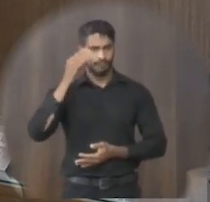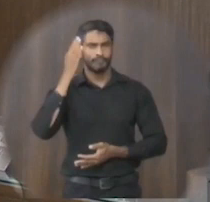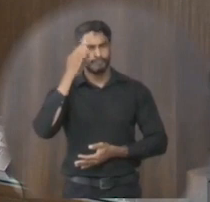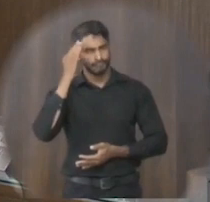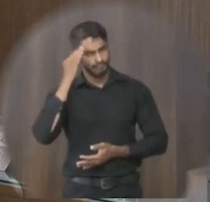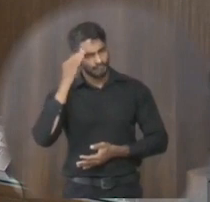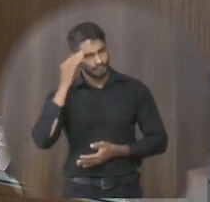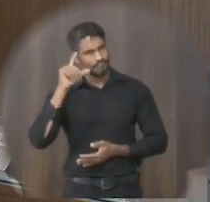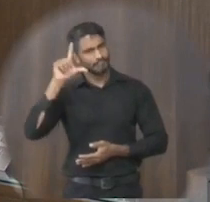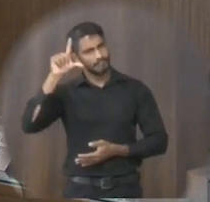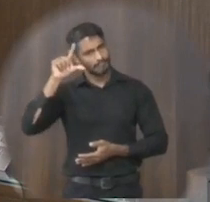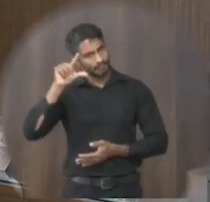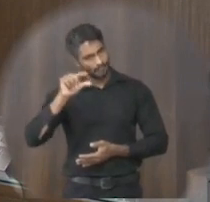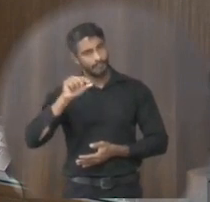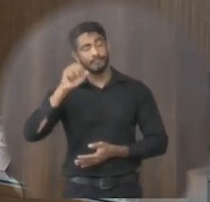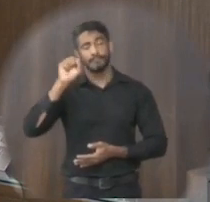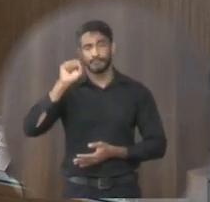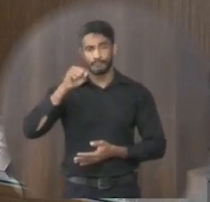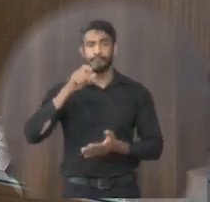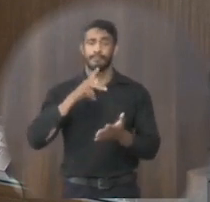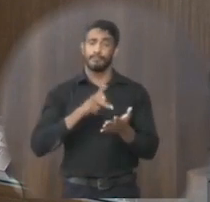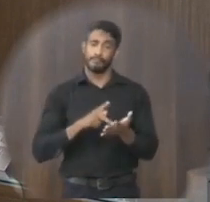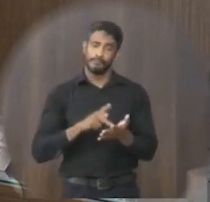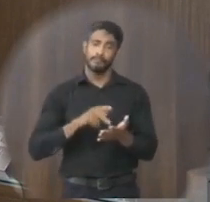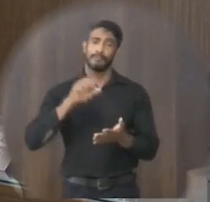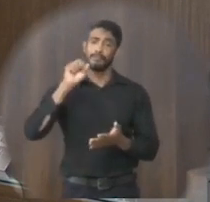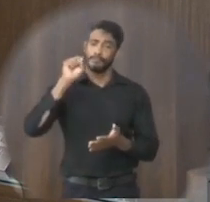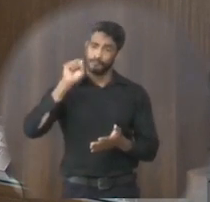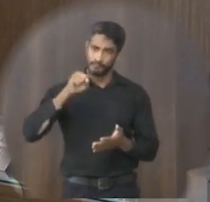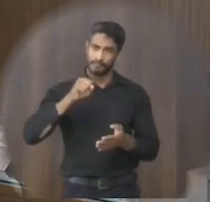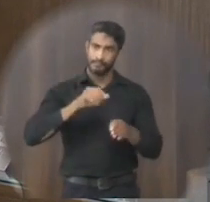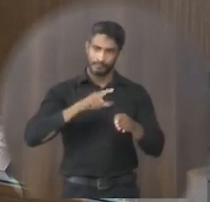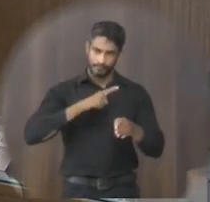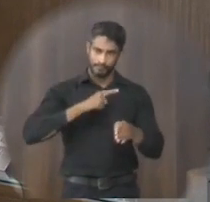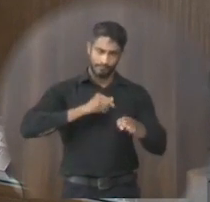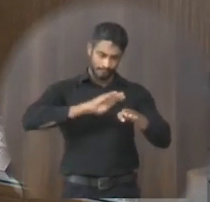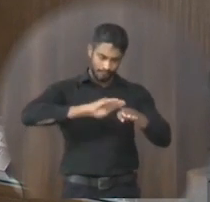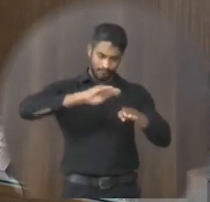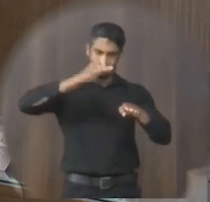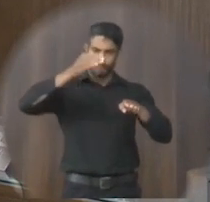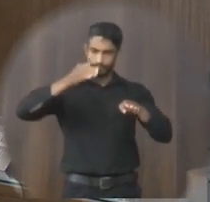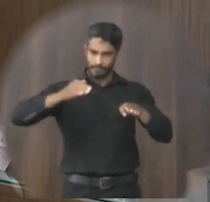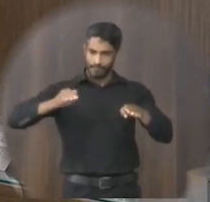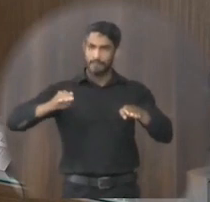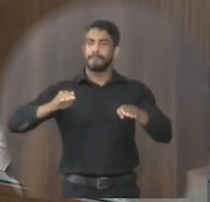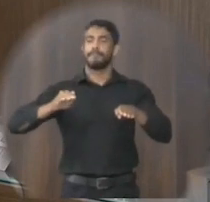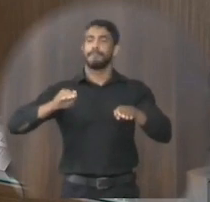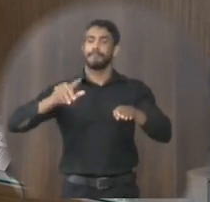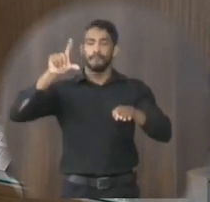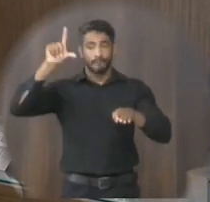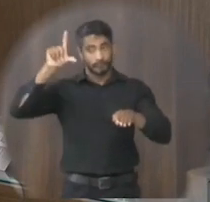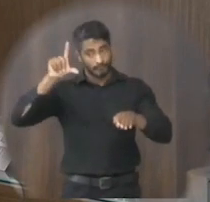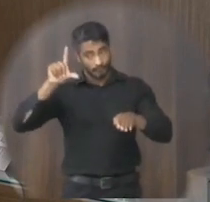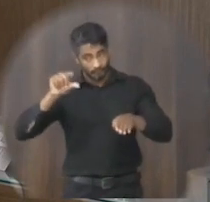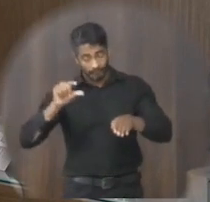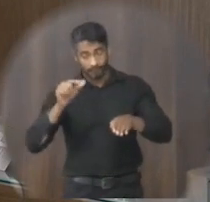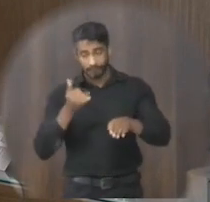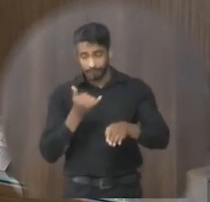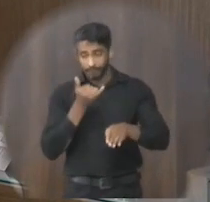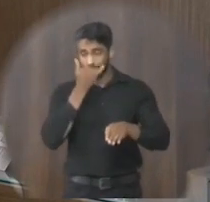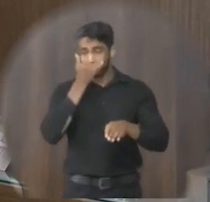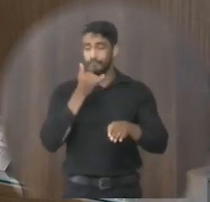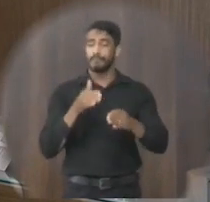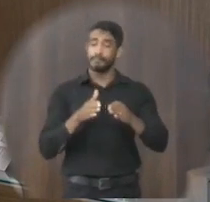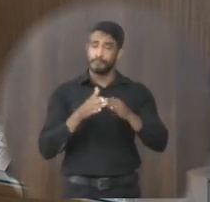mas vai amenizar sim eu tenho certeza onde tem o quebra-mola ameniza a questão do acidente então estamos aqui com o